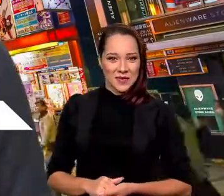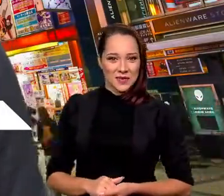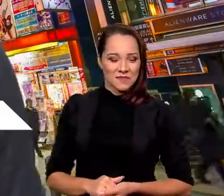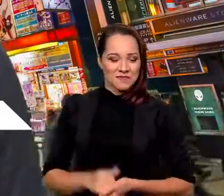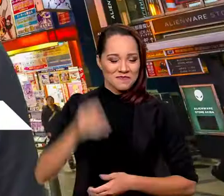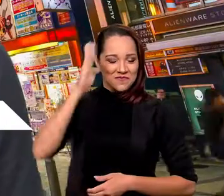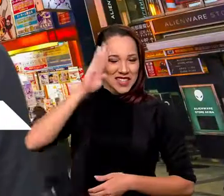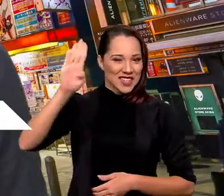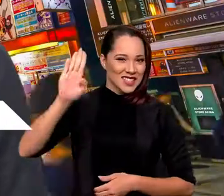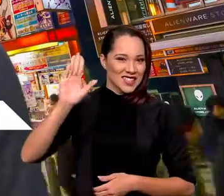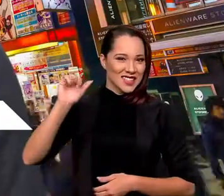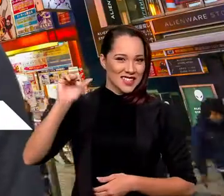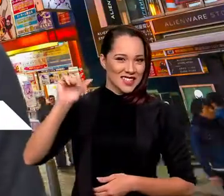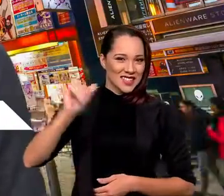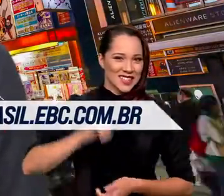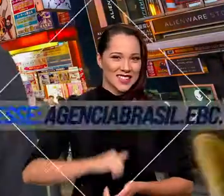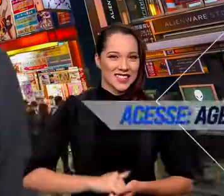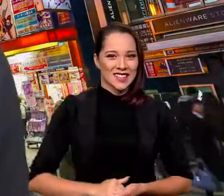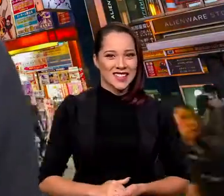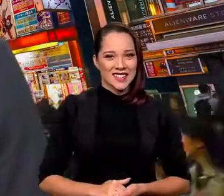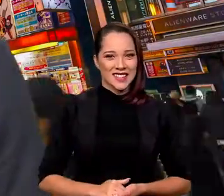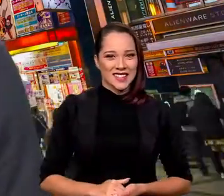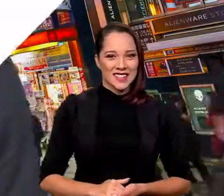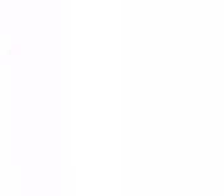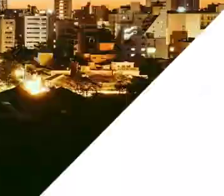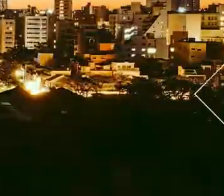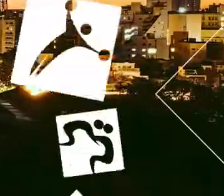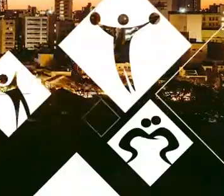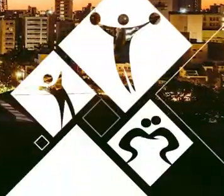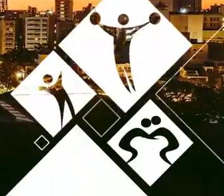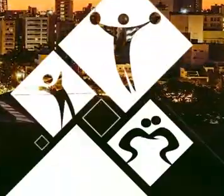.br Valeu galera e até a próxima!